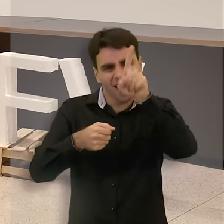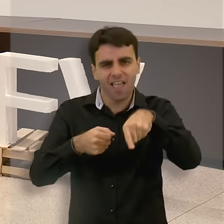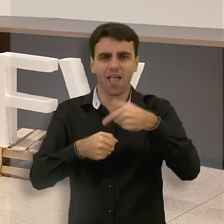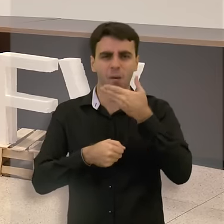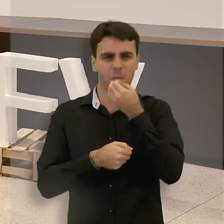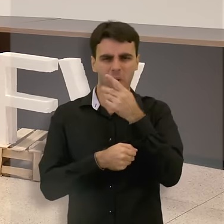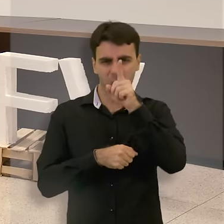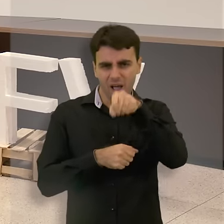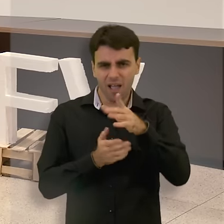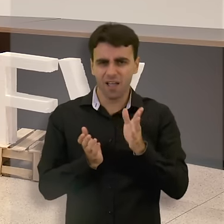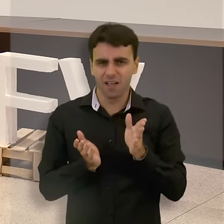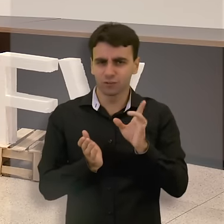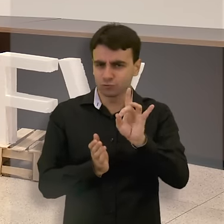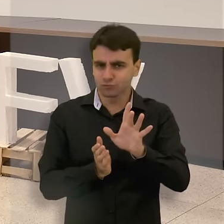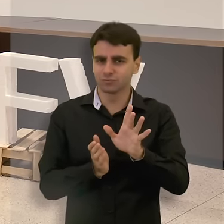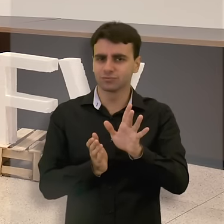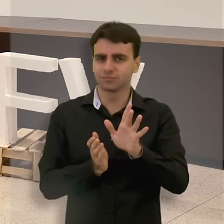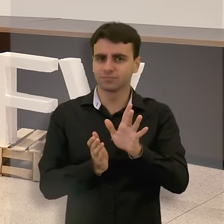fazer escolhas?